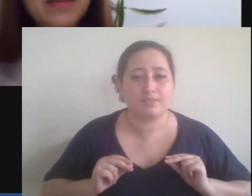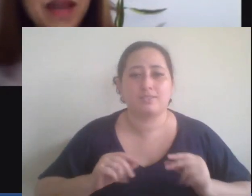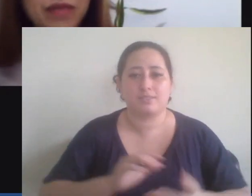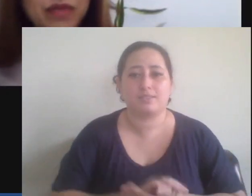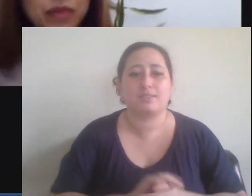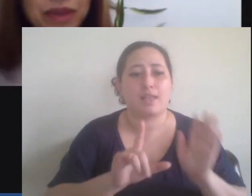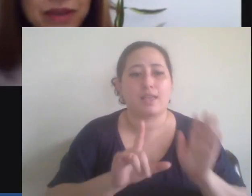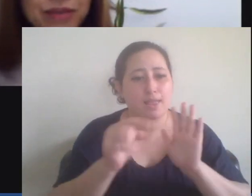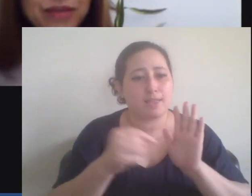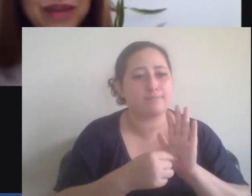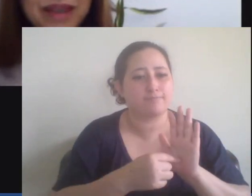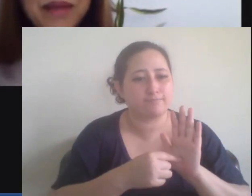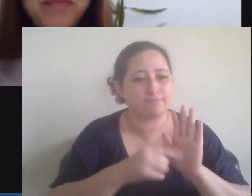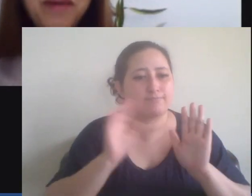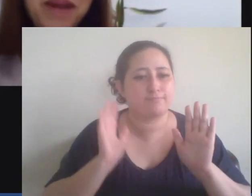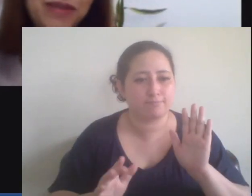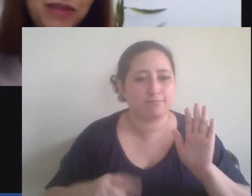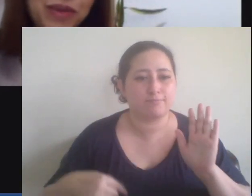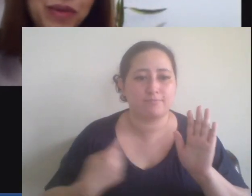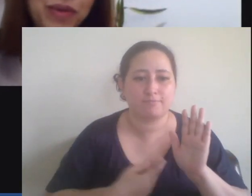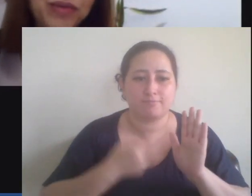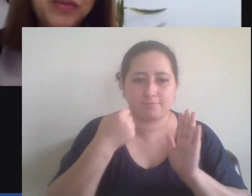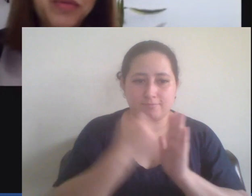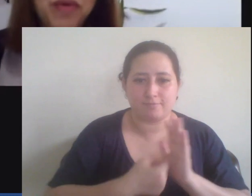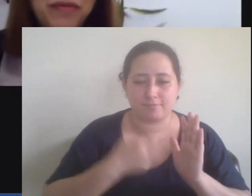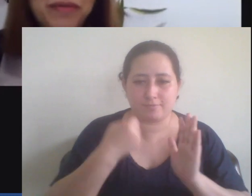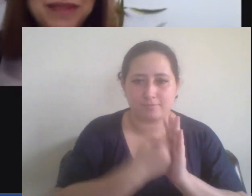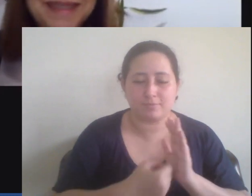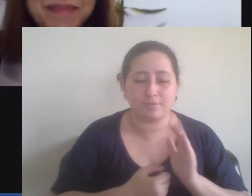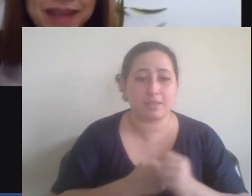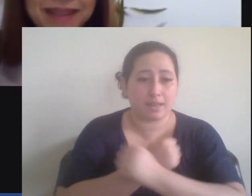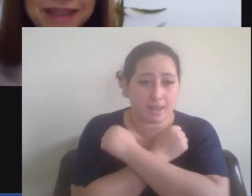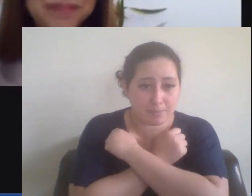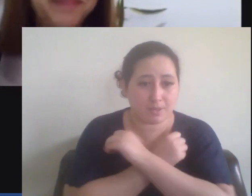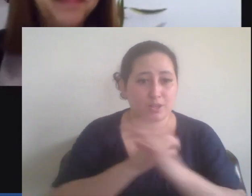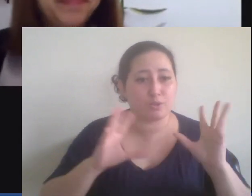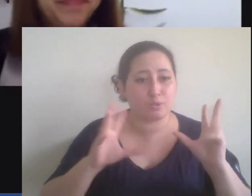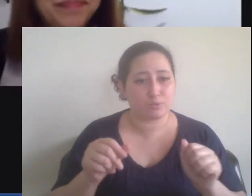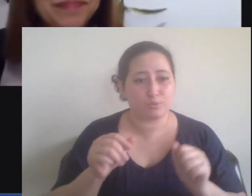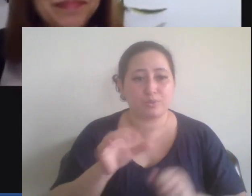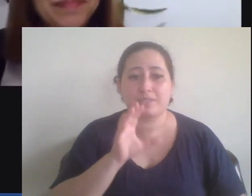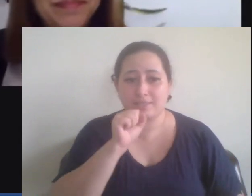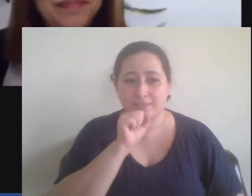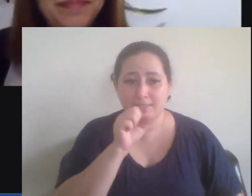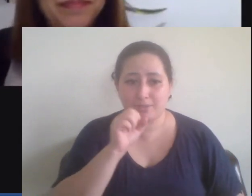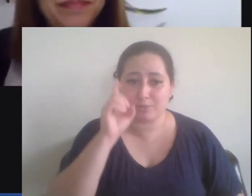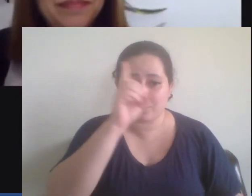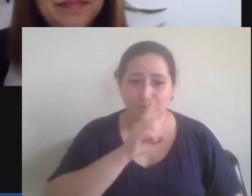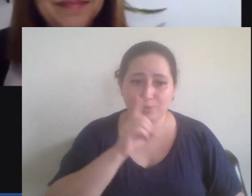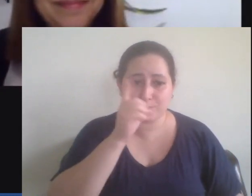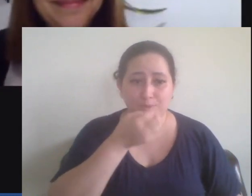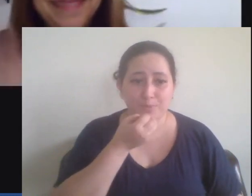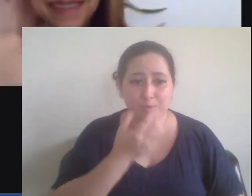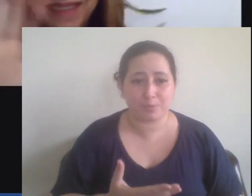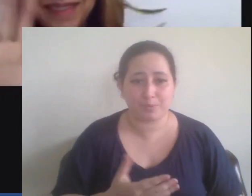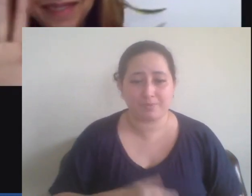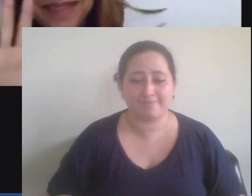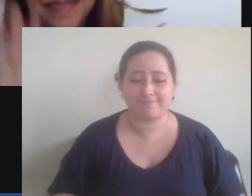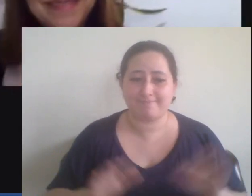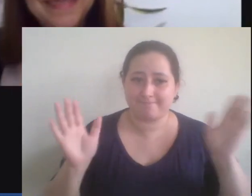leis e lutemos por isso né um abraço a todos um bom fim de semana até logo